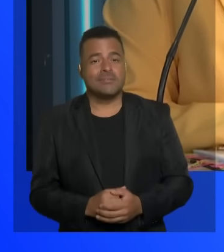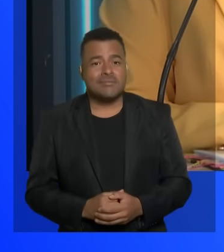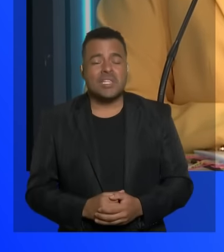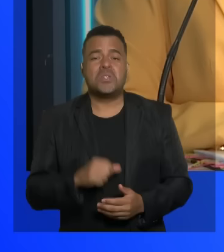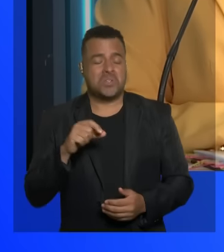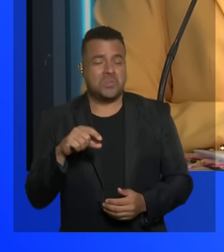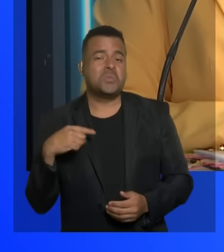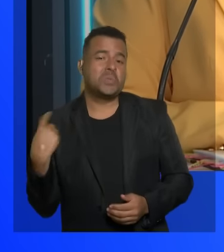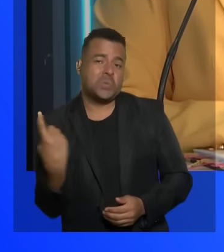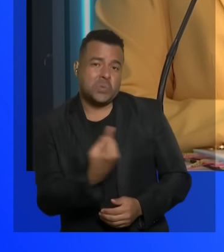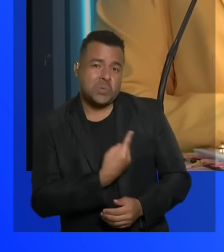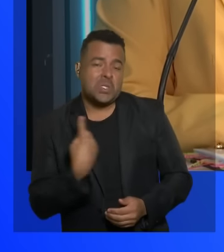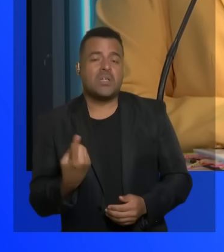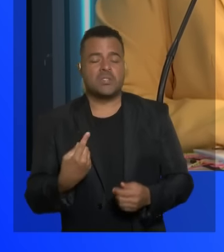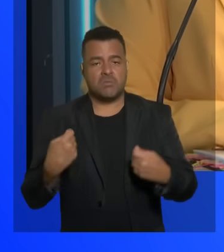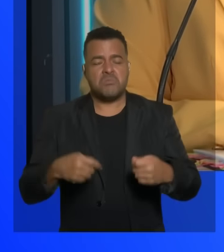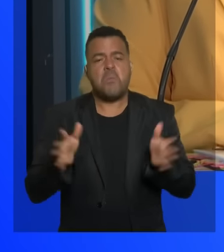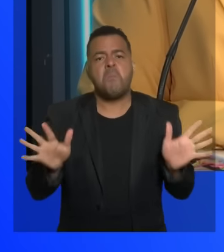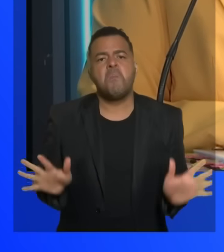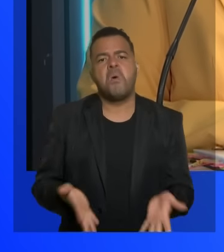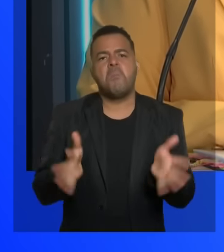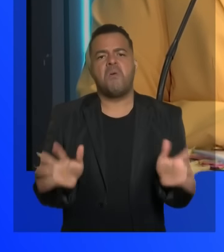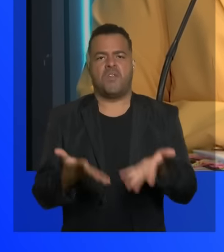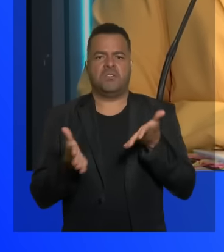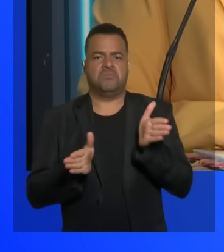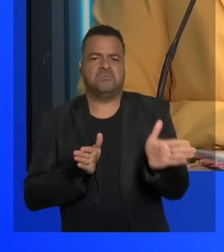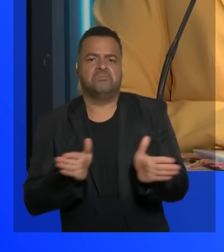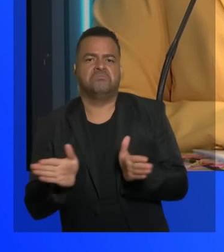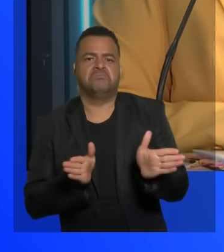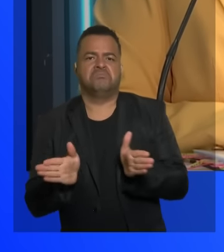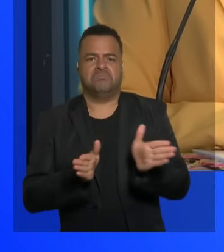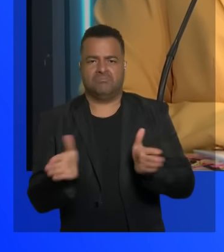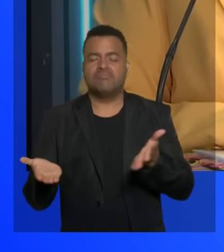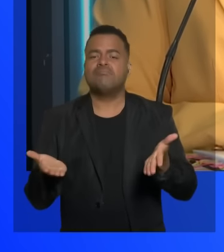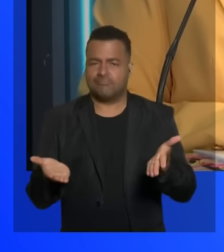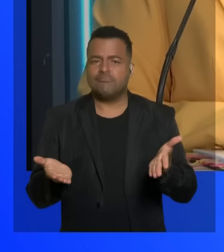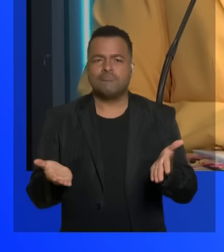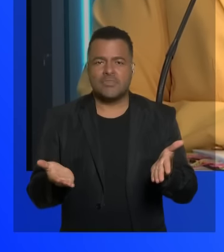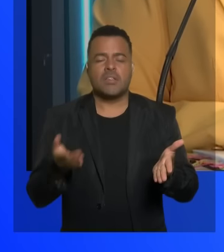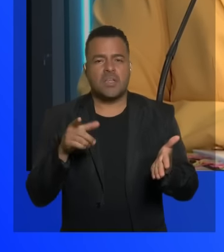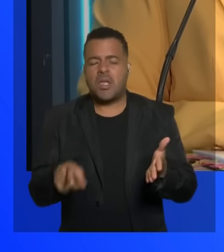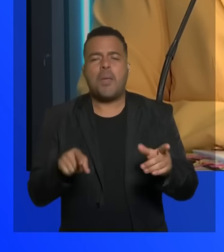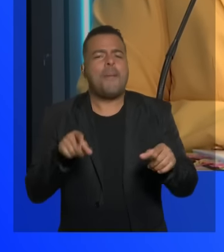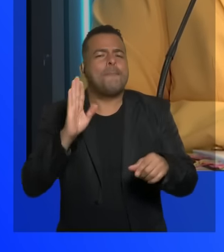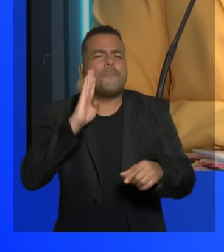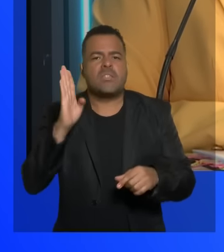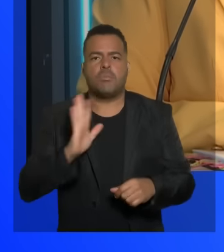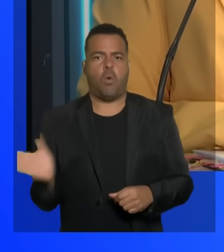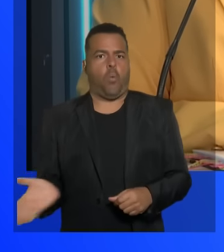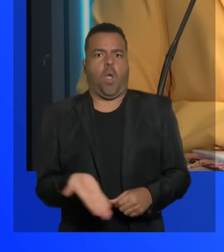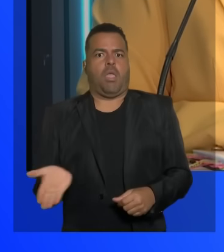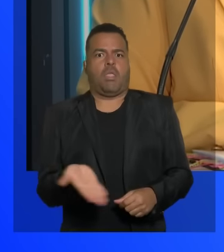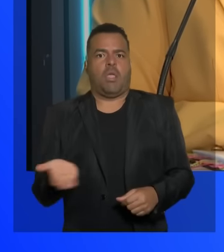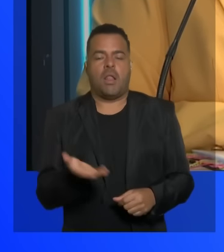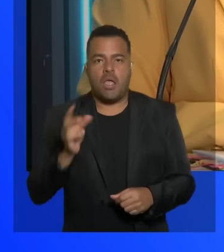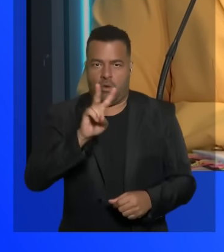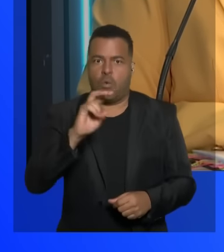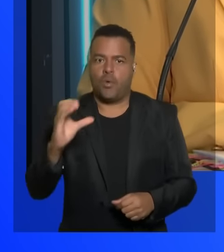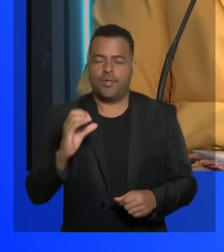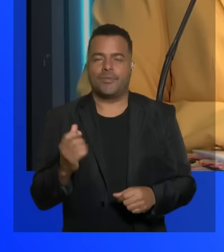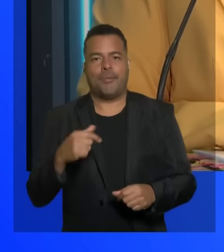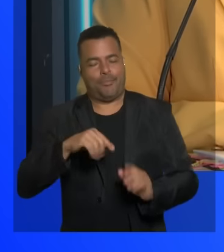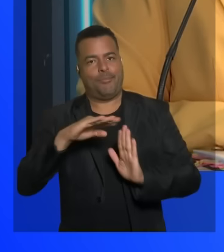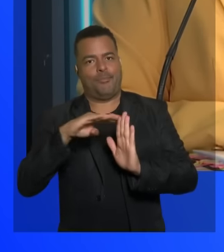nós estamos promovendo a acessibilidade através do Acelera Conquista, que é o nosso programa. A